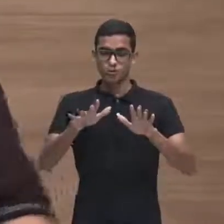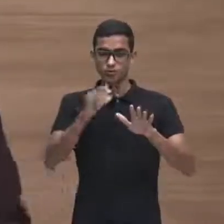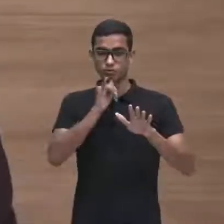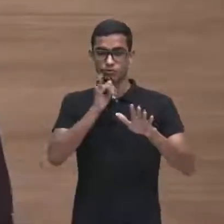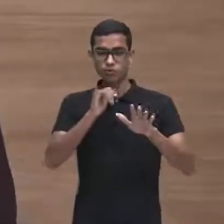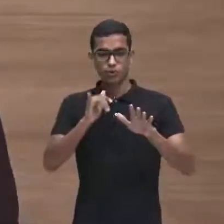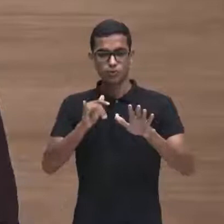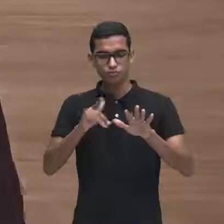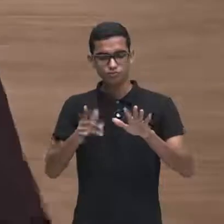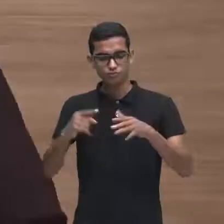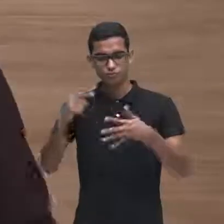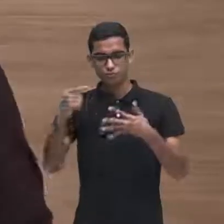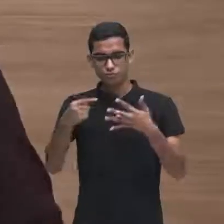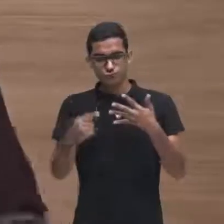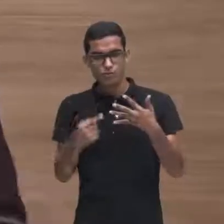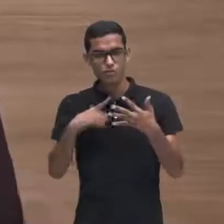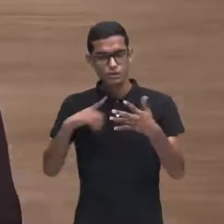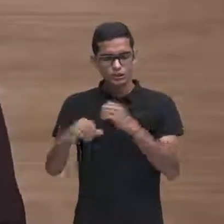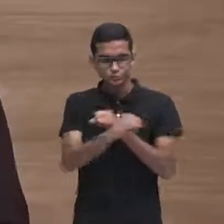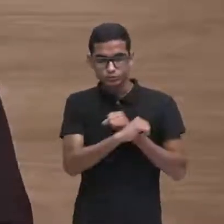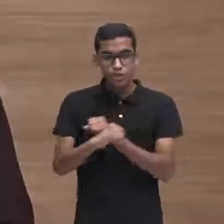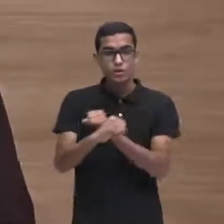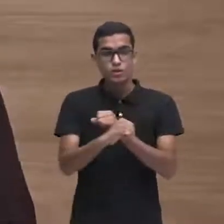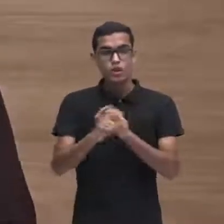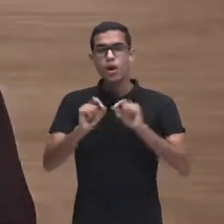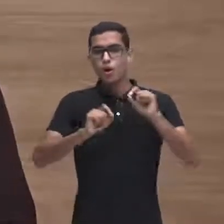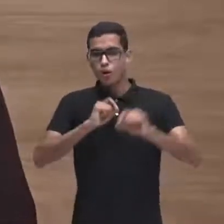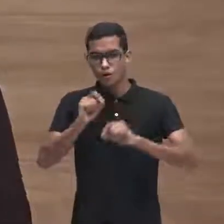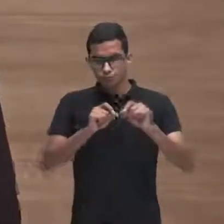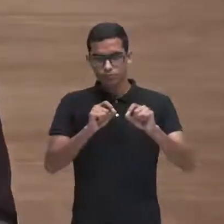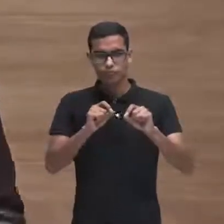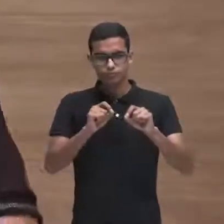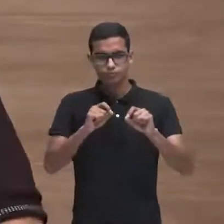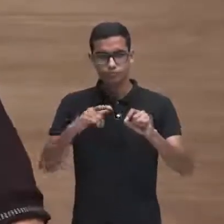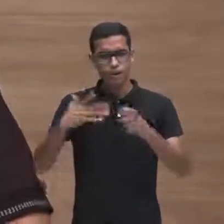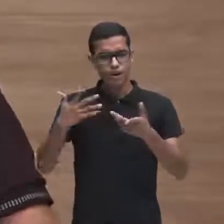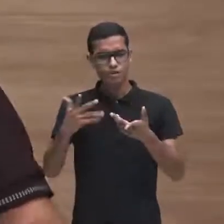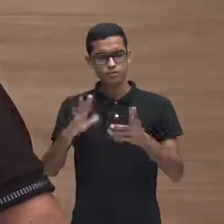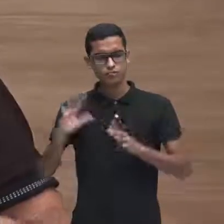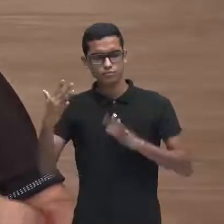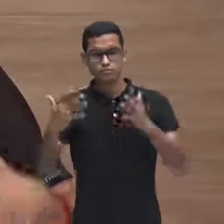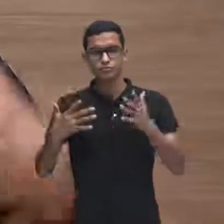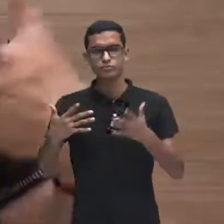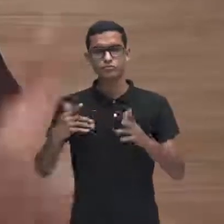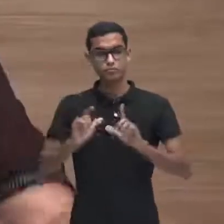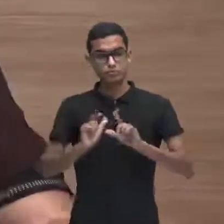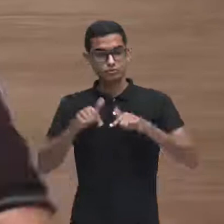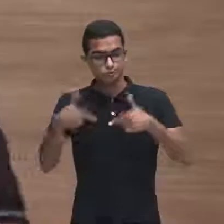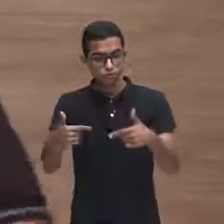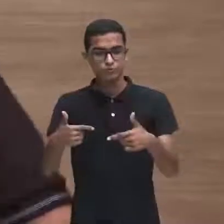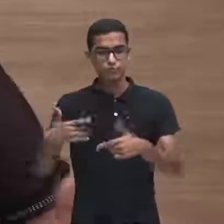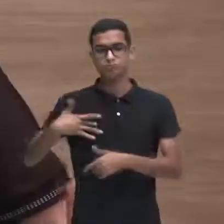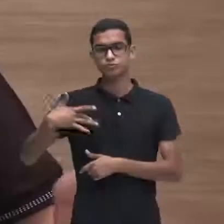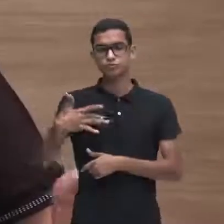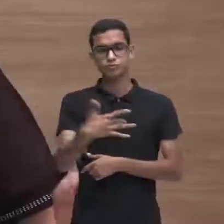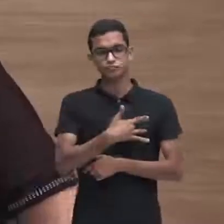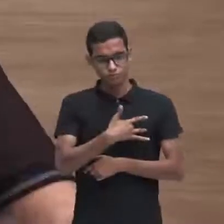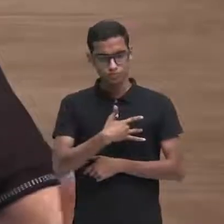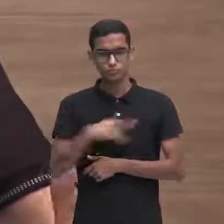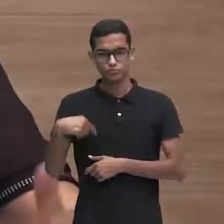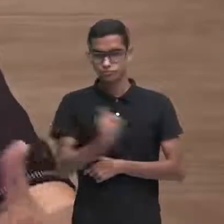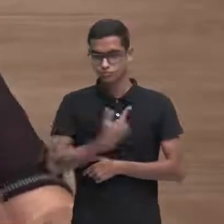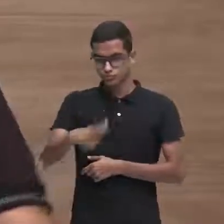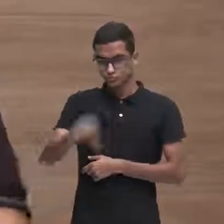relações saudáveis que nós estabelecemos, é preciso que as famílias mais do que nunca